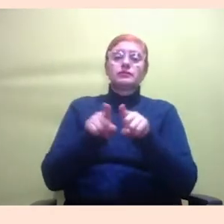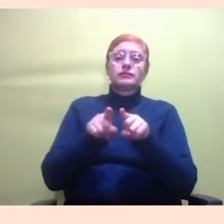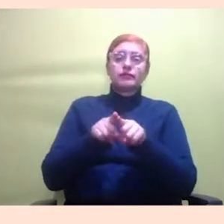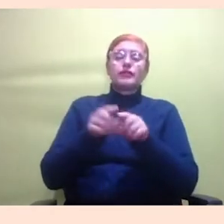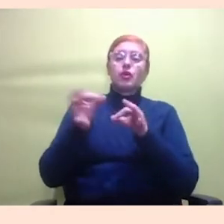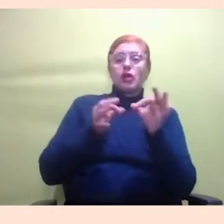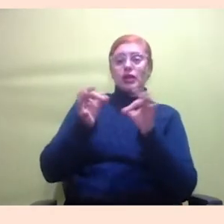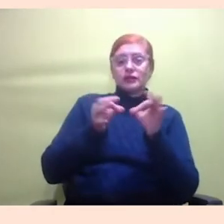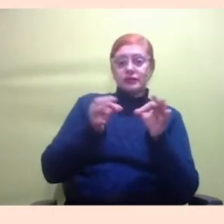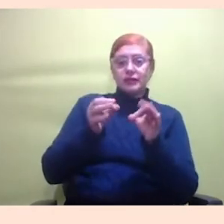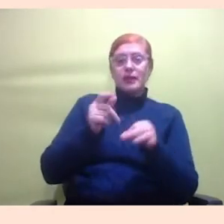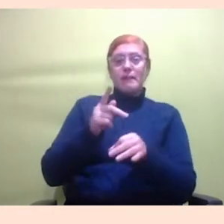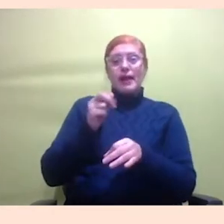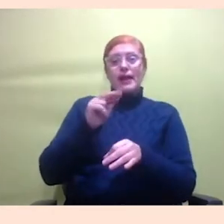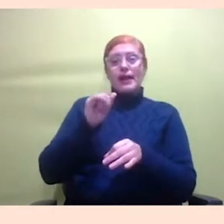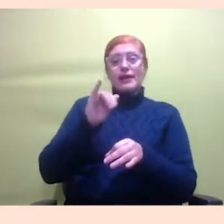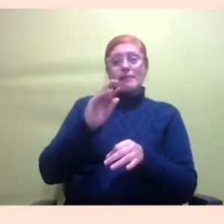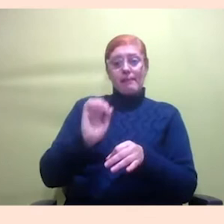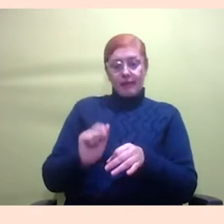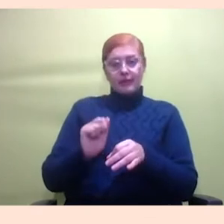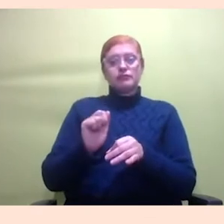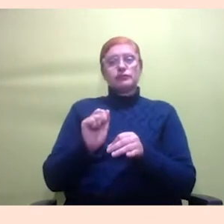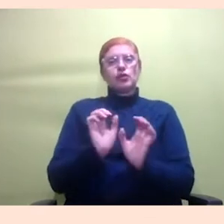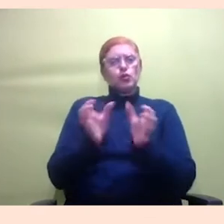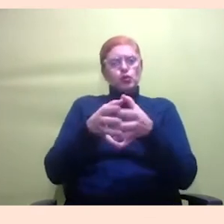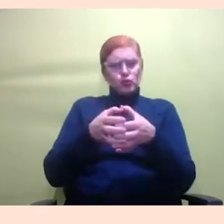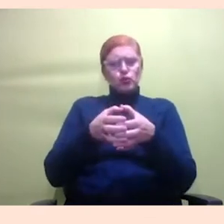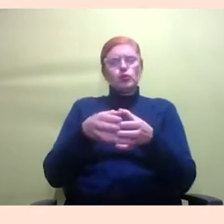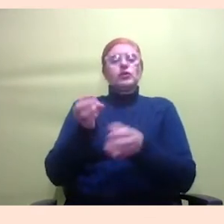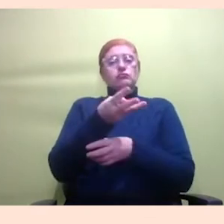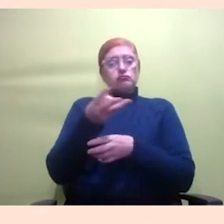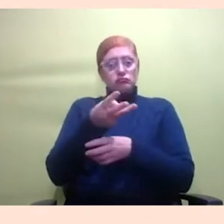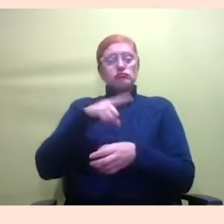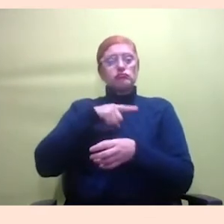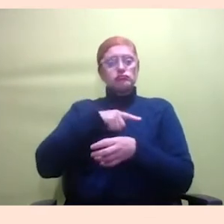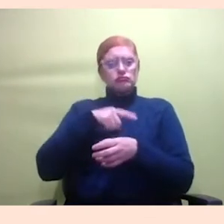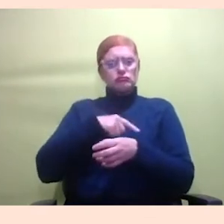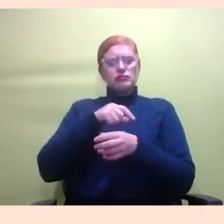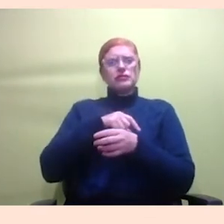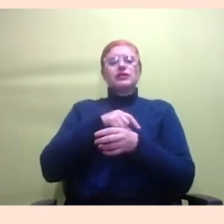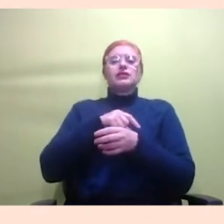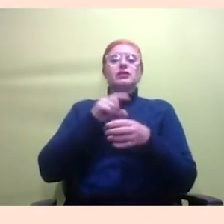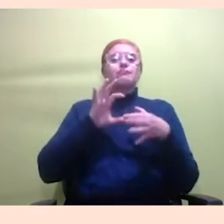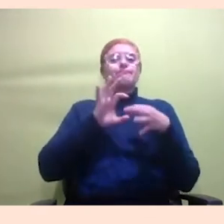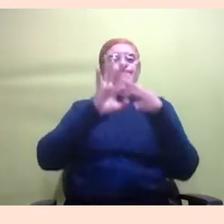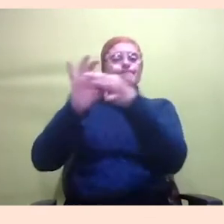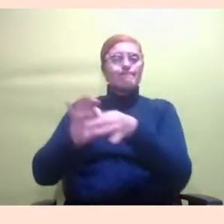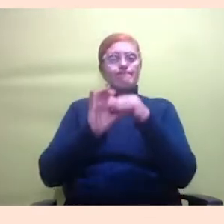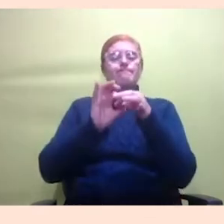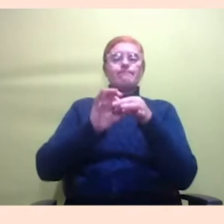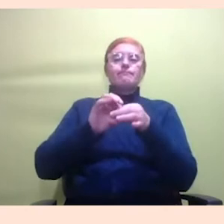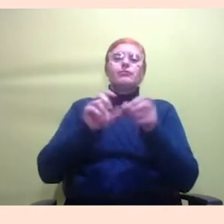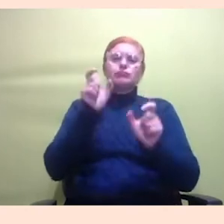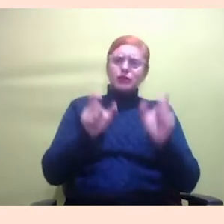Junto com essas três organizações, a gente tem uma rede de colaboradoras que são militantes de